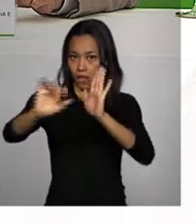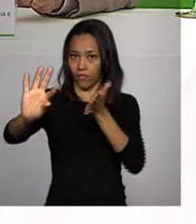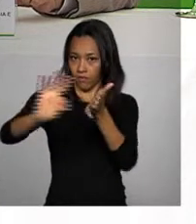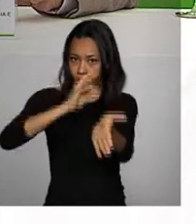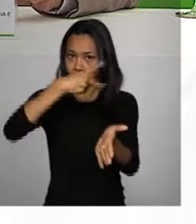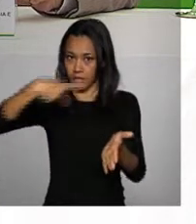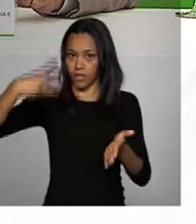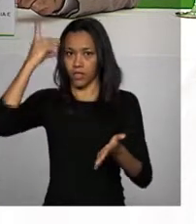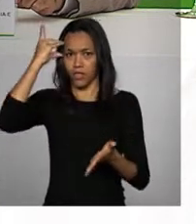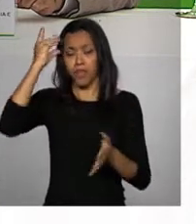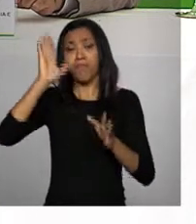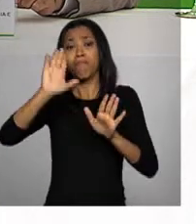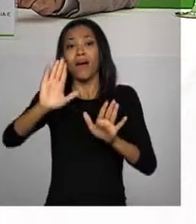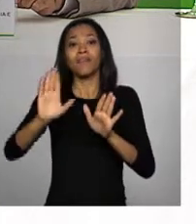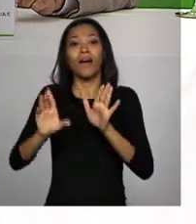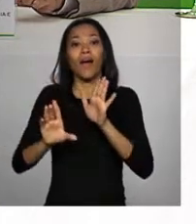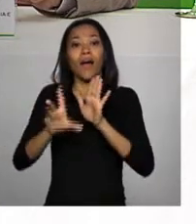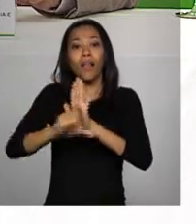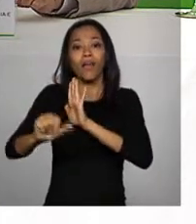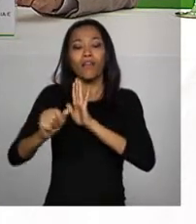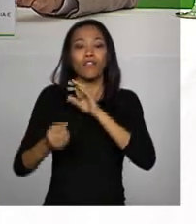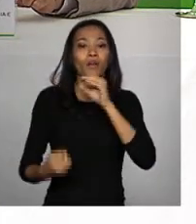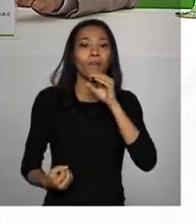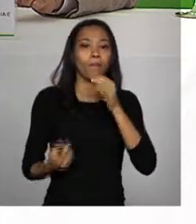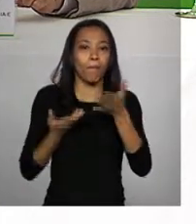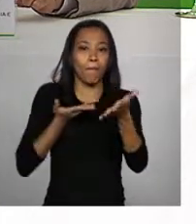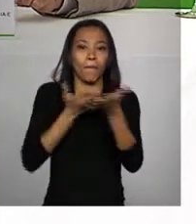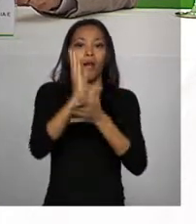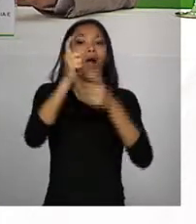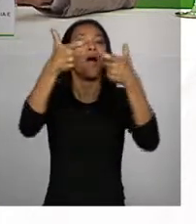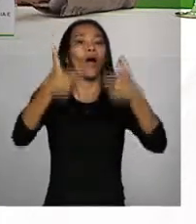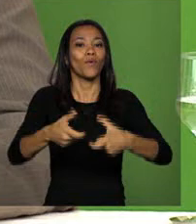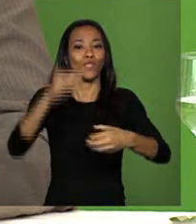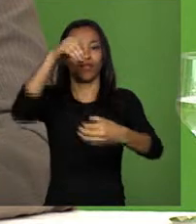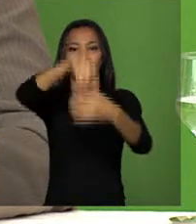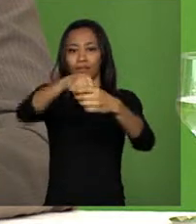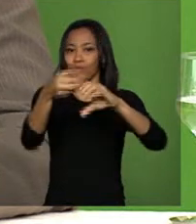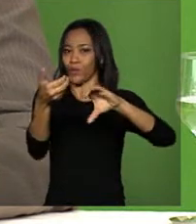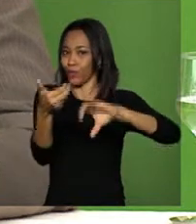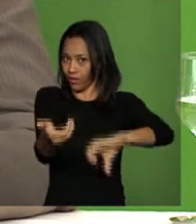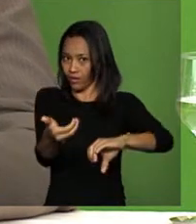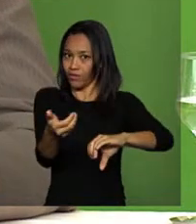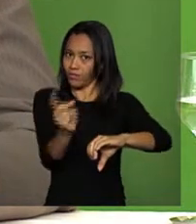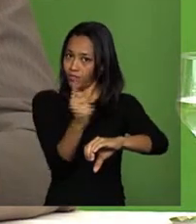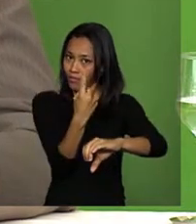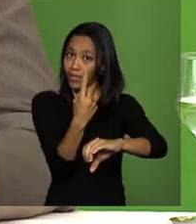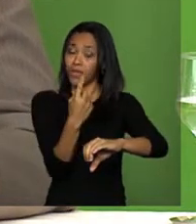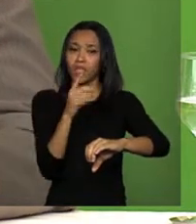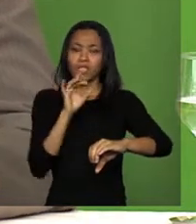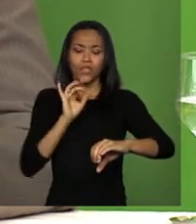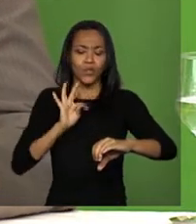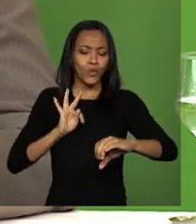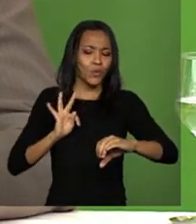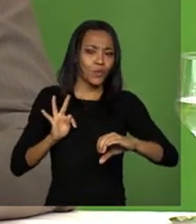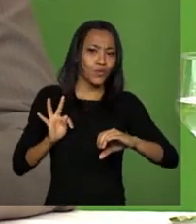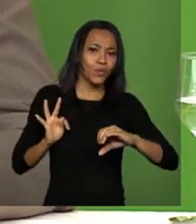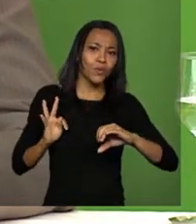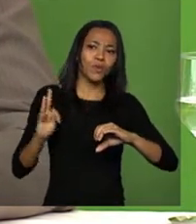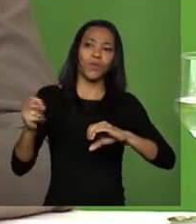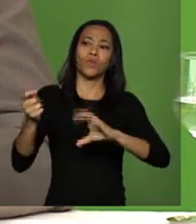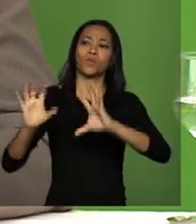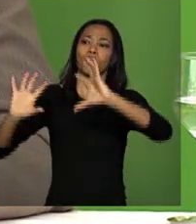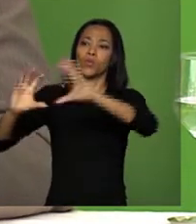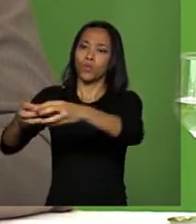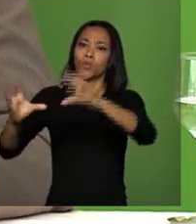lei foi aprovada no Congresso e no Congresso todas as instituições, todas as entidades,